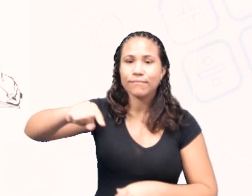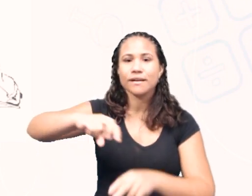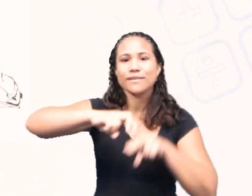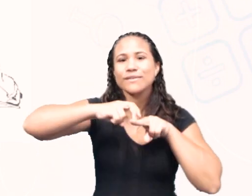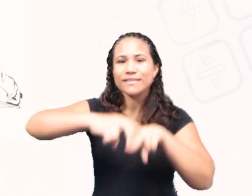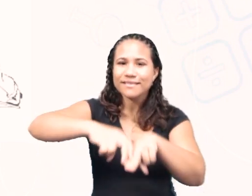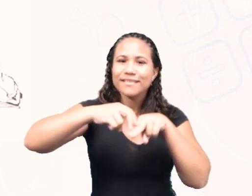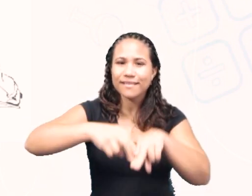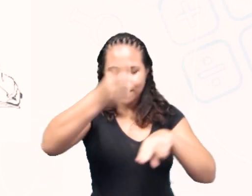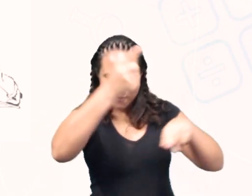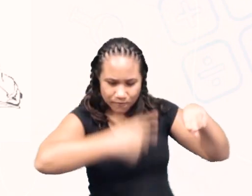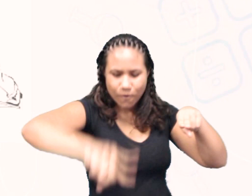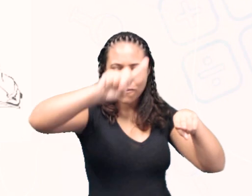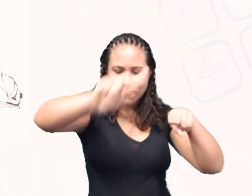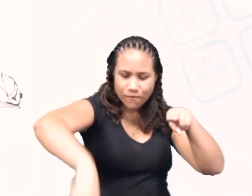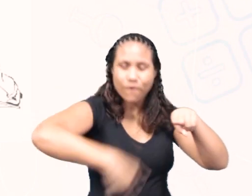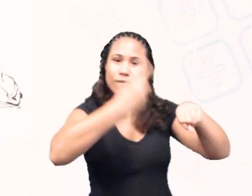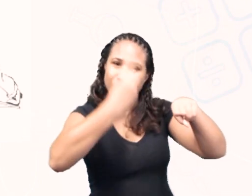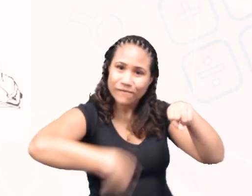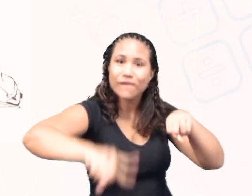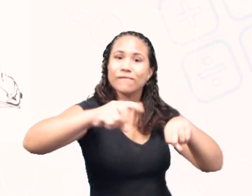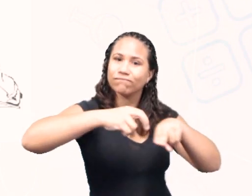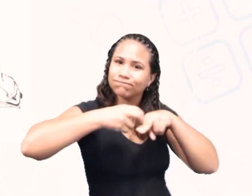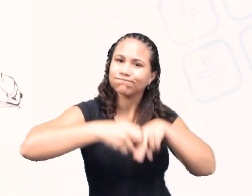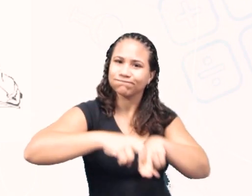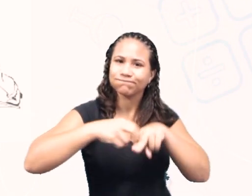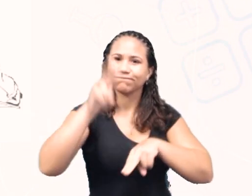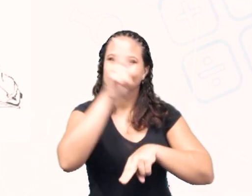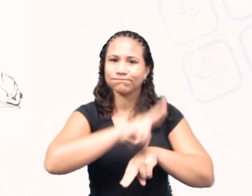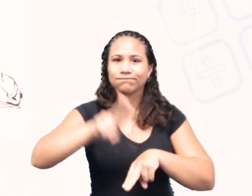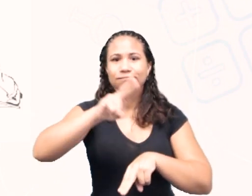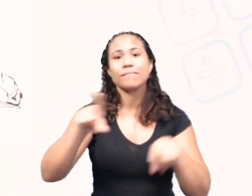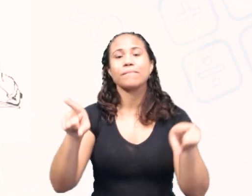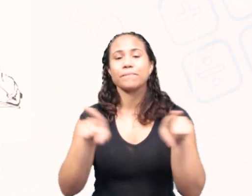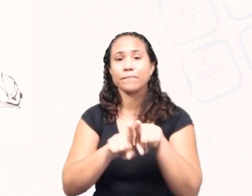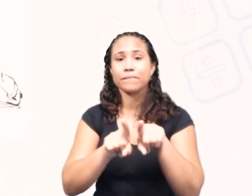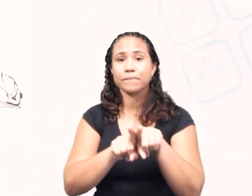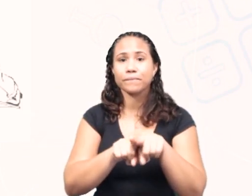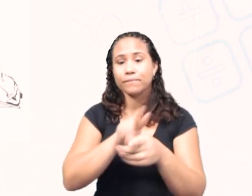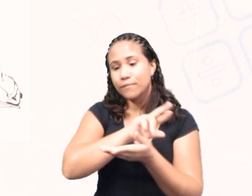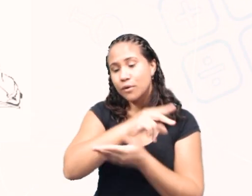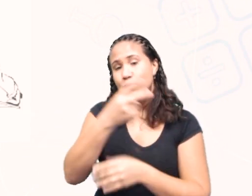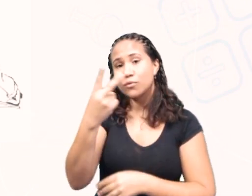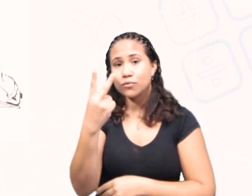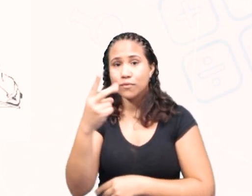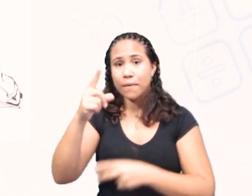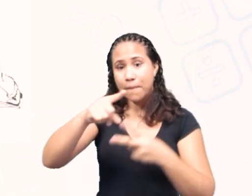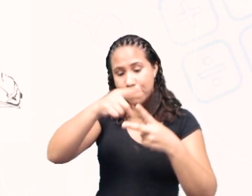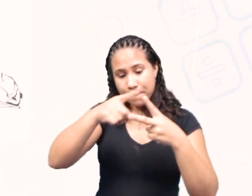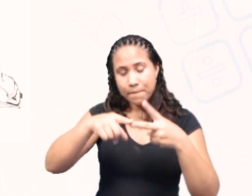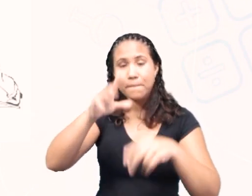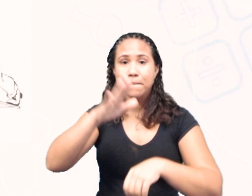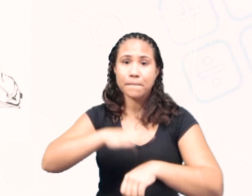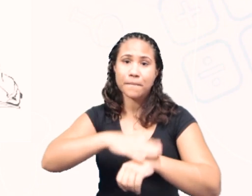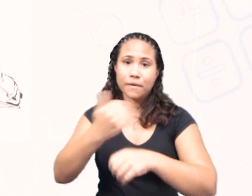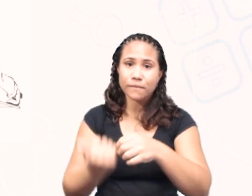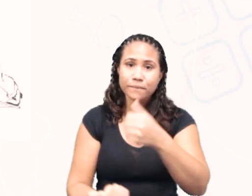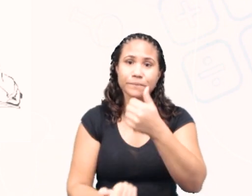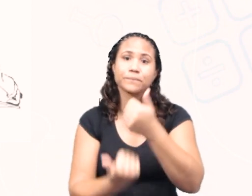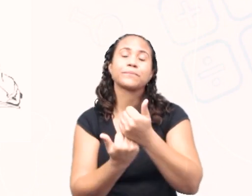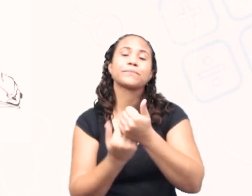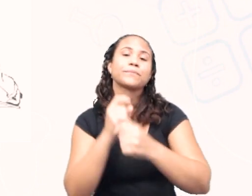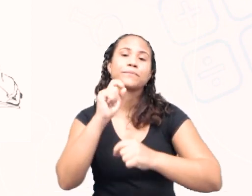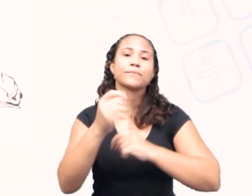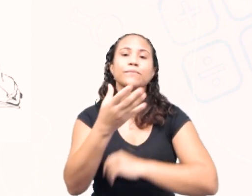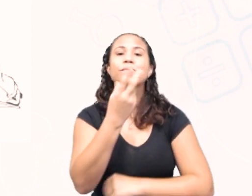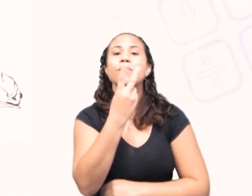plano inclinado. E essas duas outras rampas que estão auxiliando esses